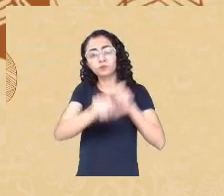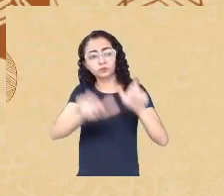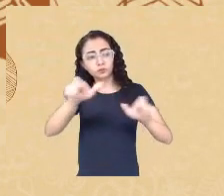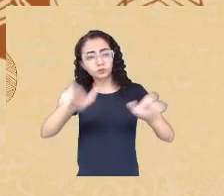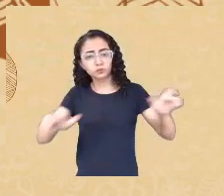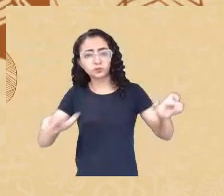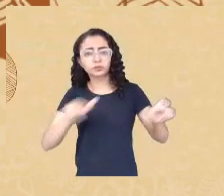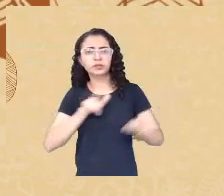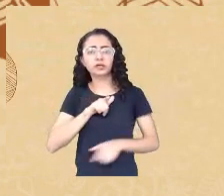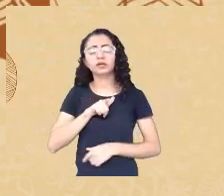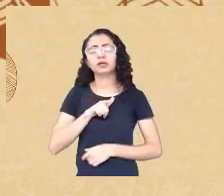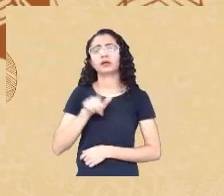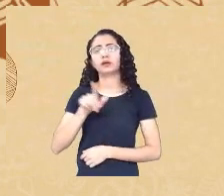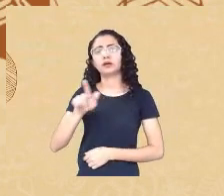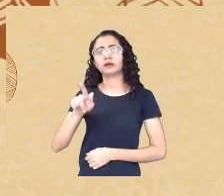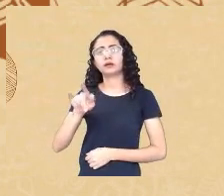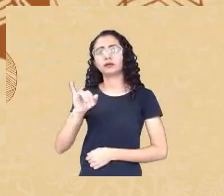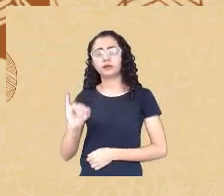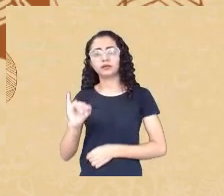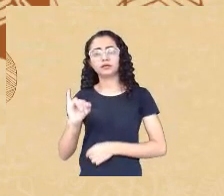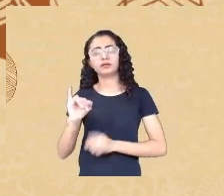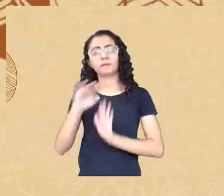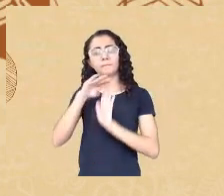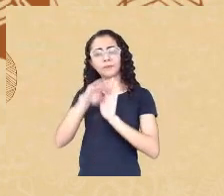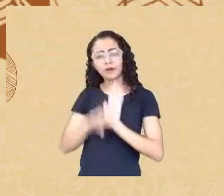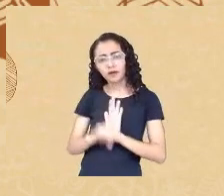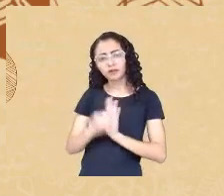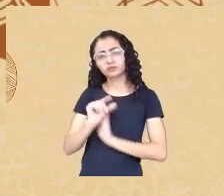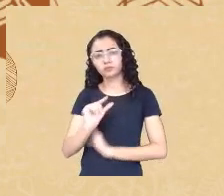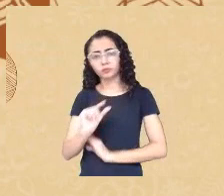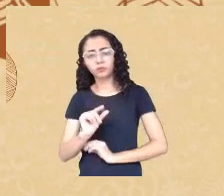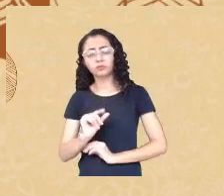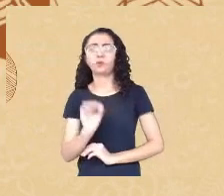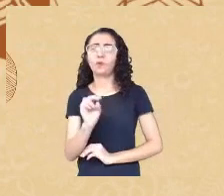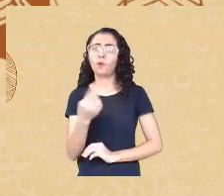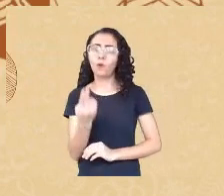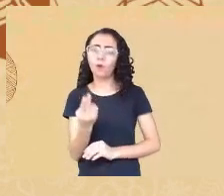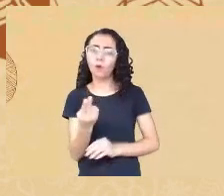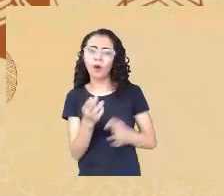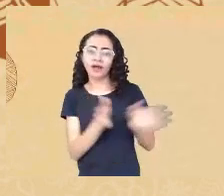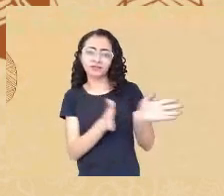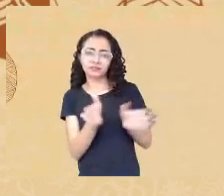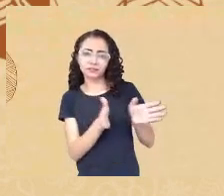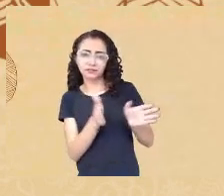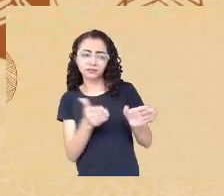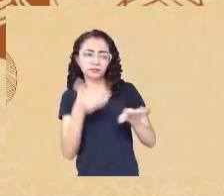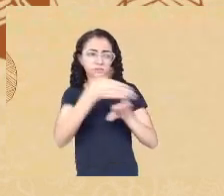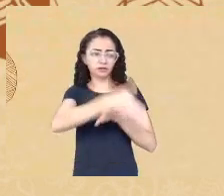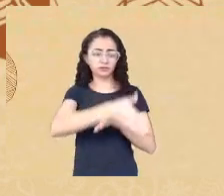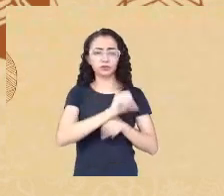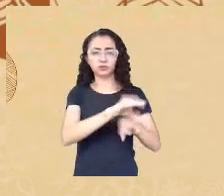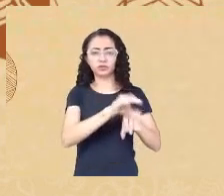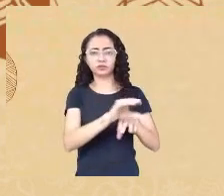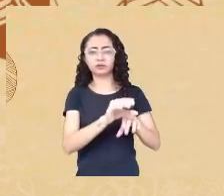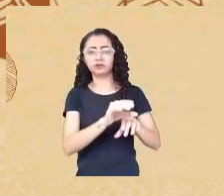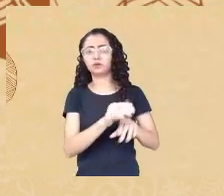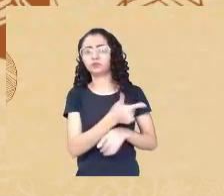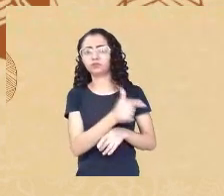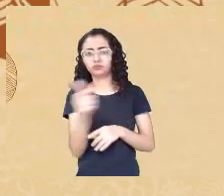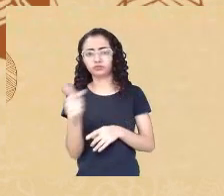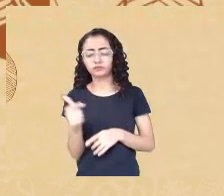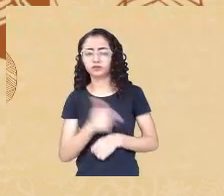ou elas tiveram pouco acesso à educação né e me parece que são olhares bastante